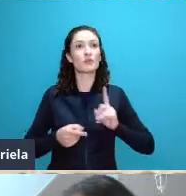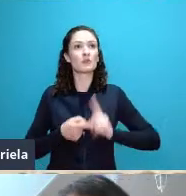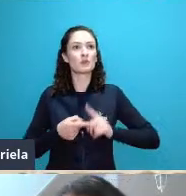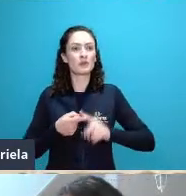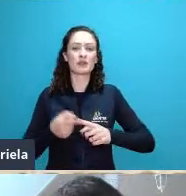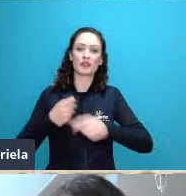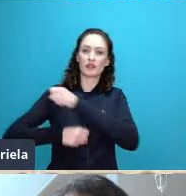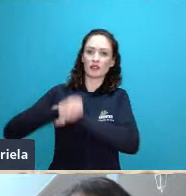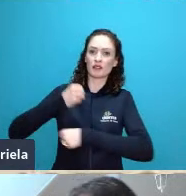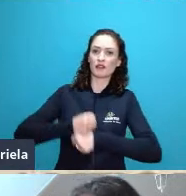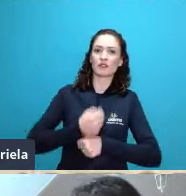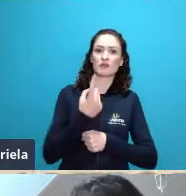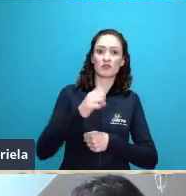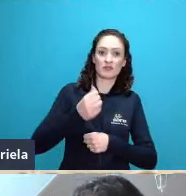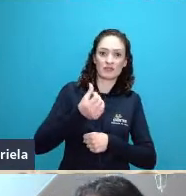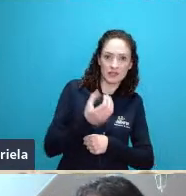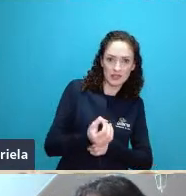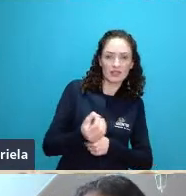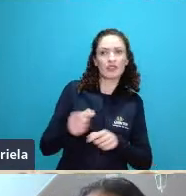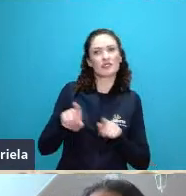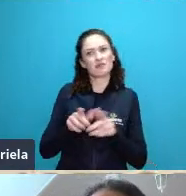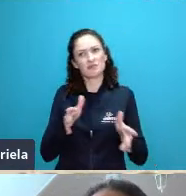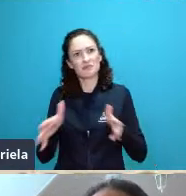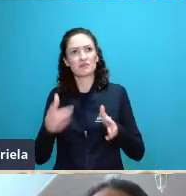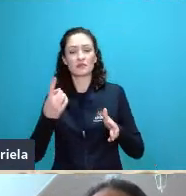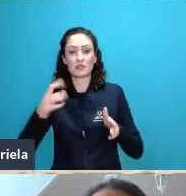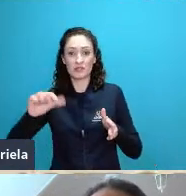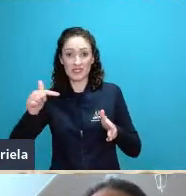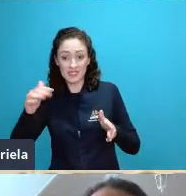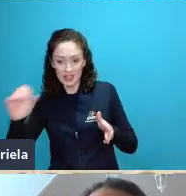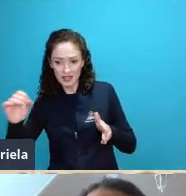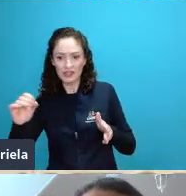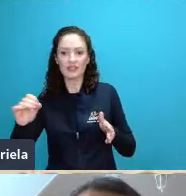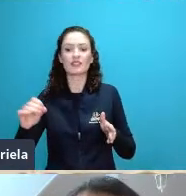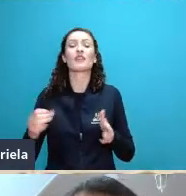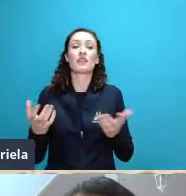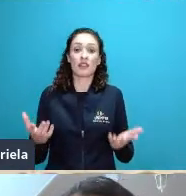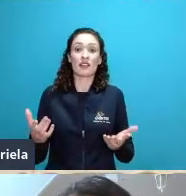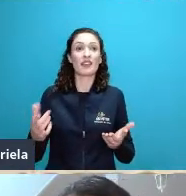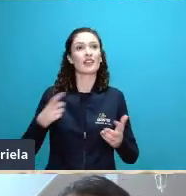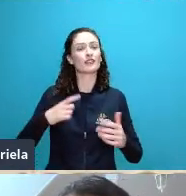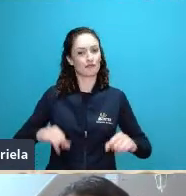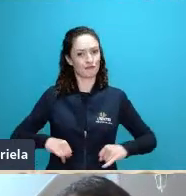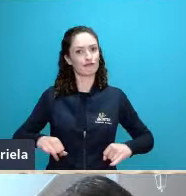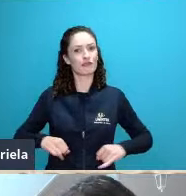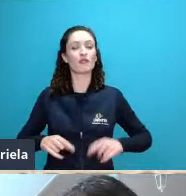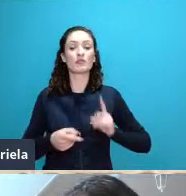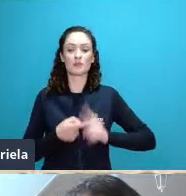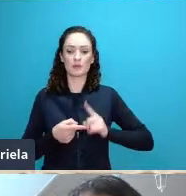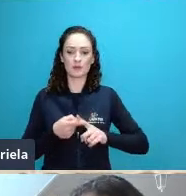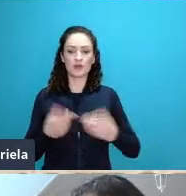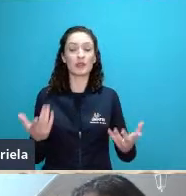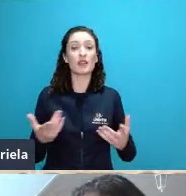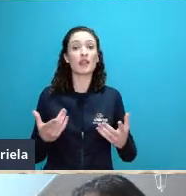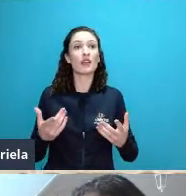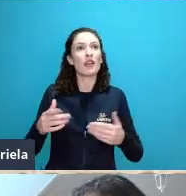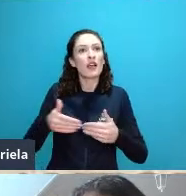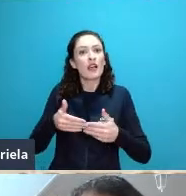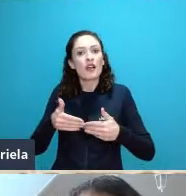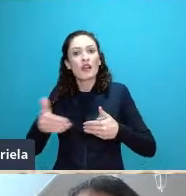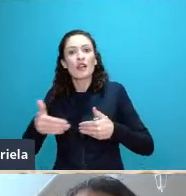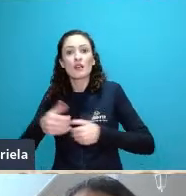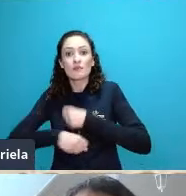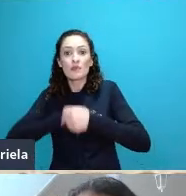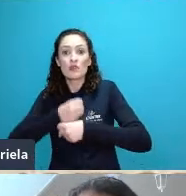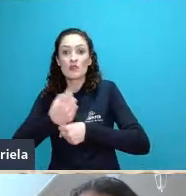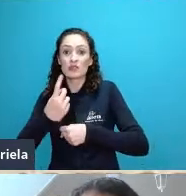década de 70 de maneira mais intensa ainda e ela só vem a florescer novamente na década de 80